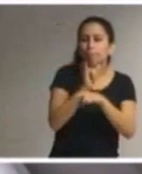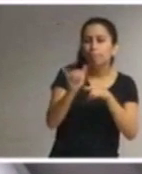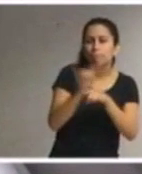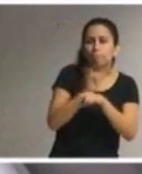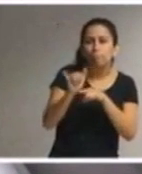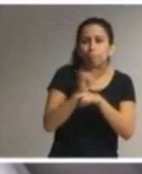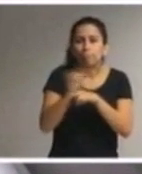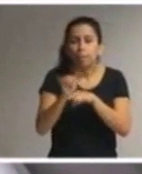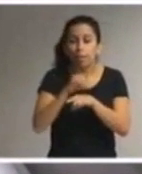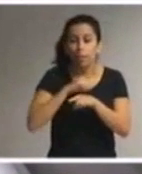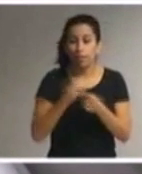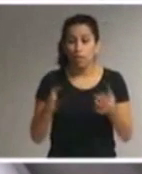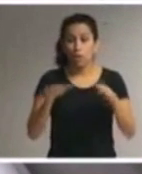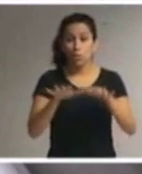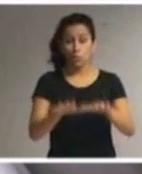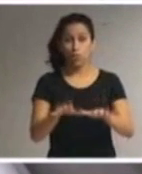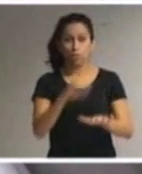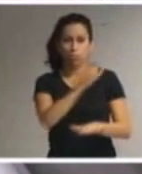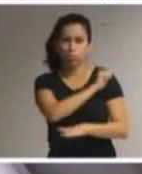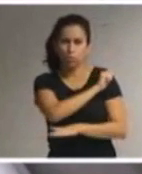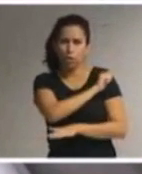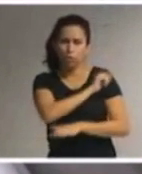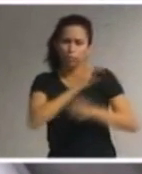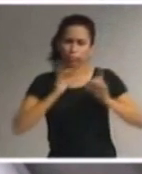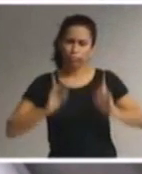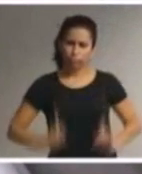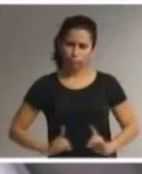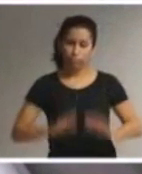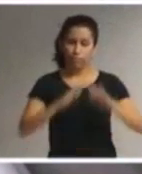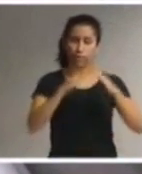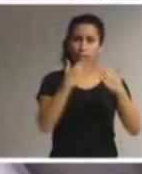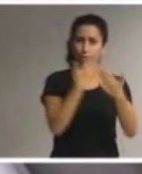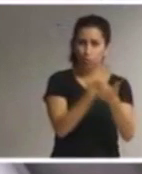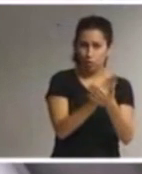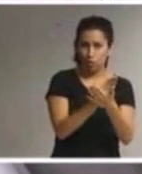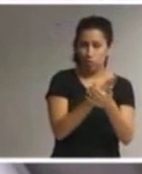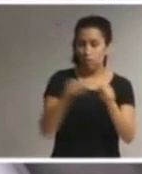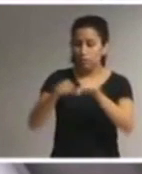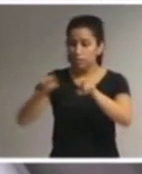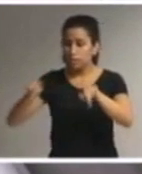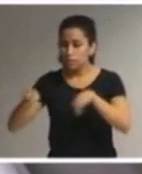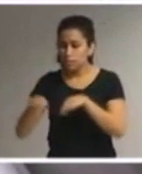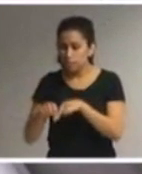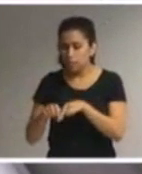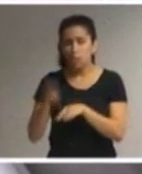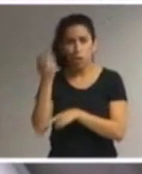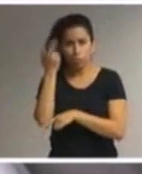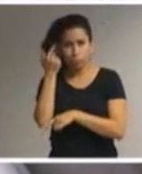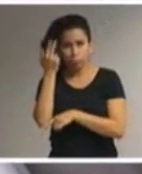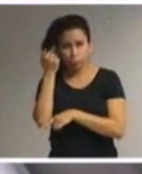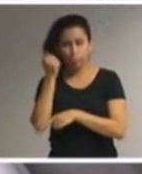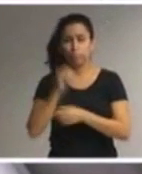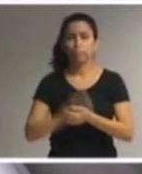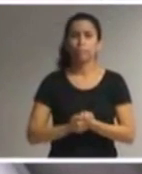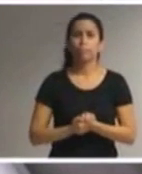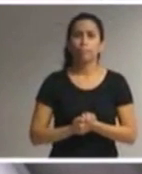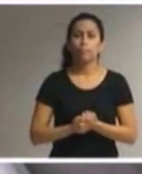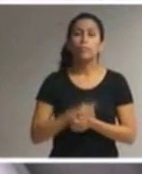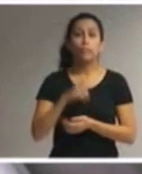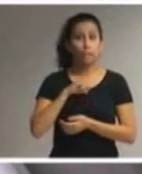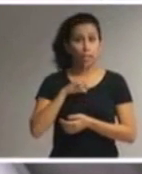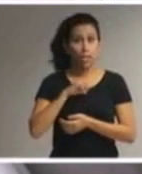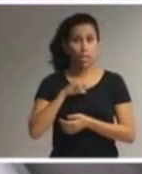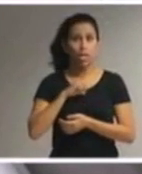alunos com deficiência nas escolas e salas de aulas comuns e regulares, compreendendo recursos de